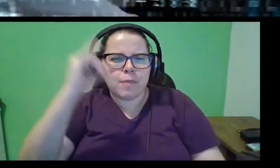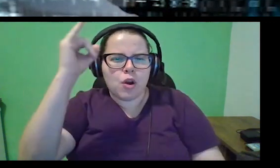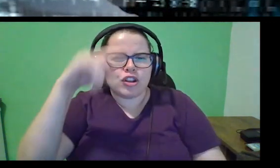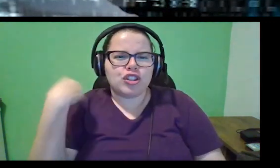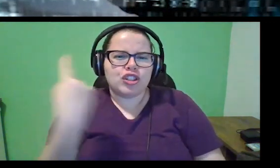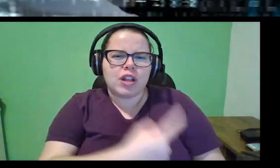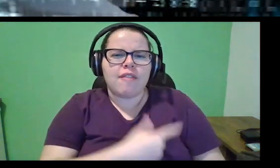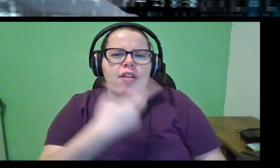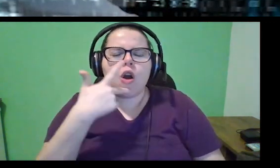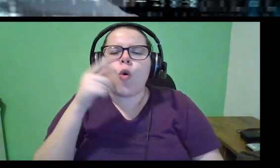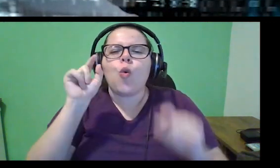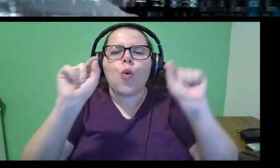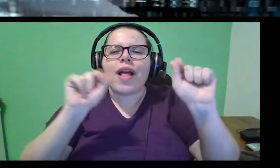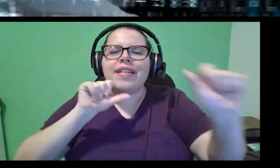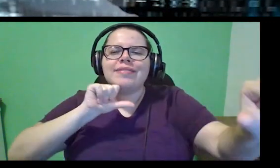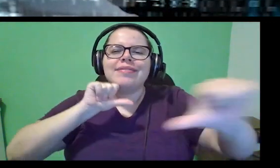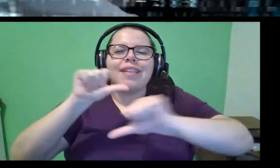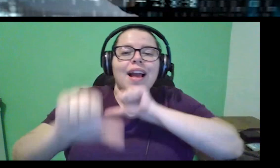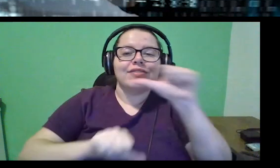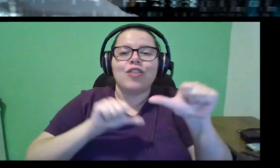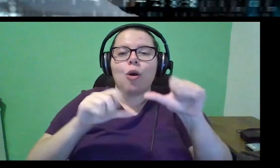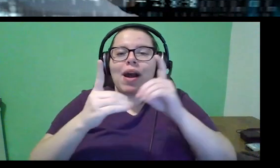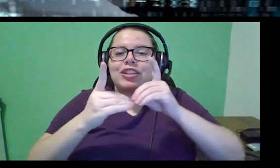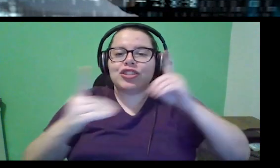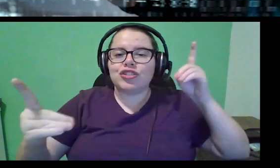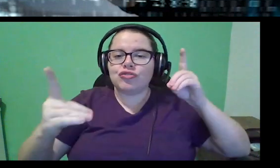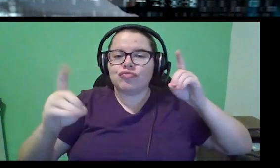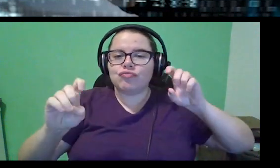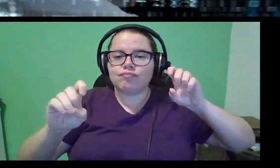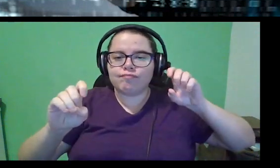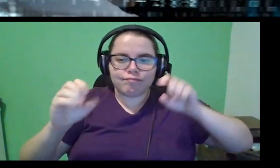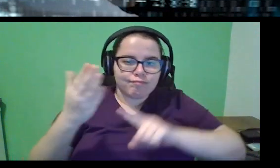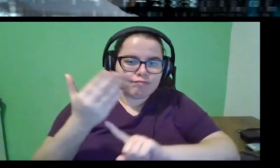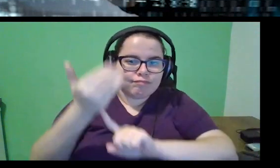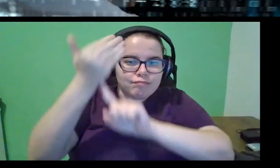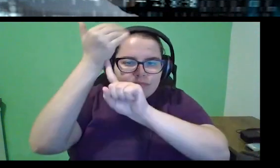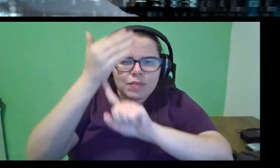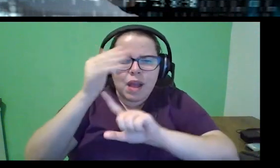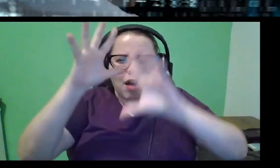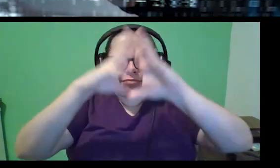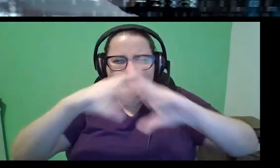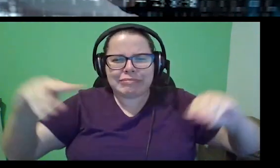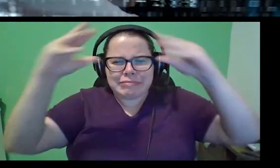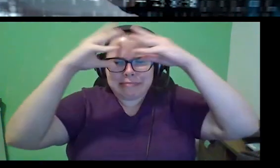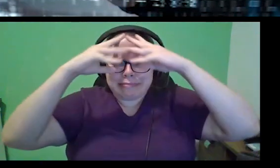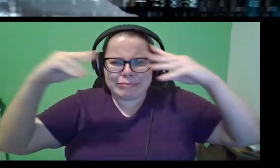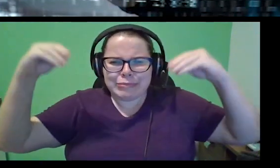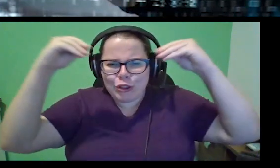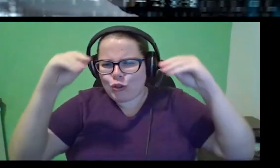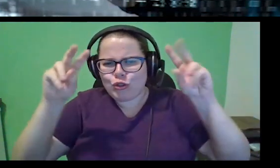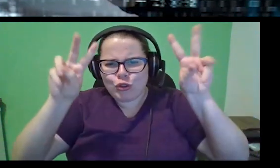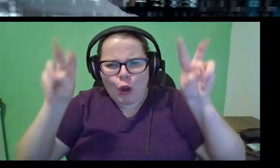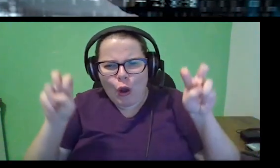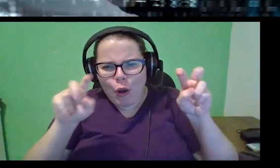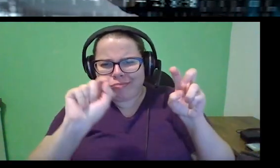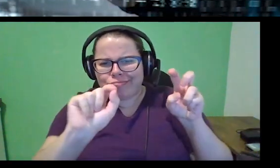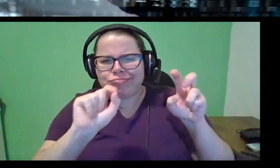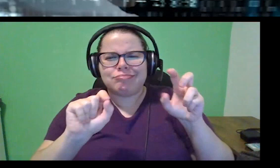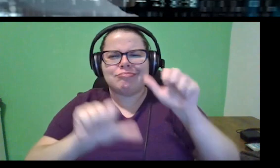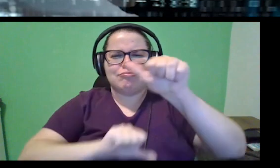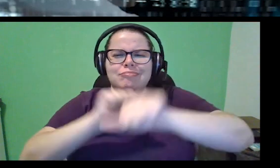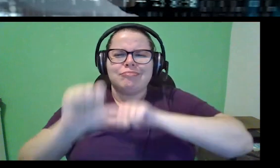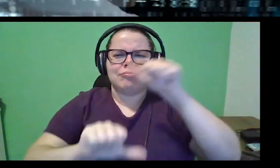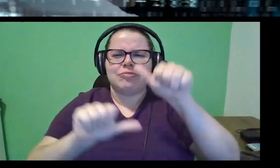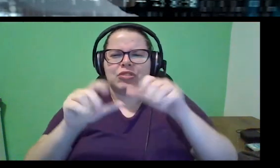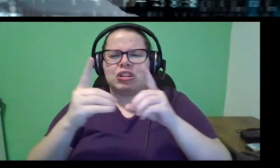a gente está falando de transformação digital, o que é algo um pouco abstrato, né, quando a gente fala em transformação